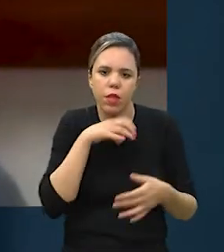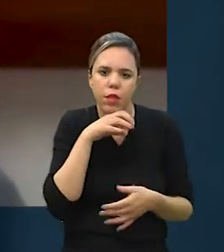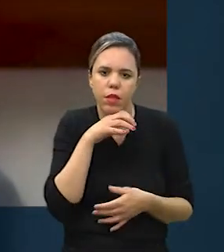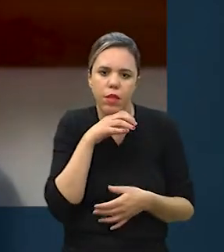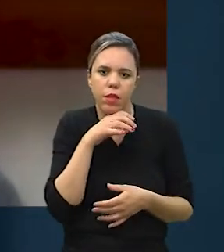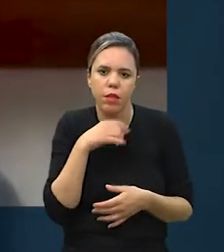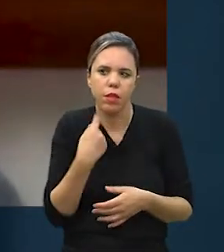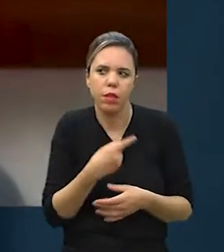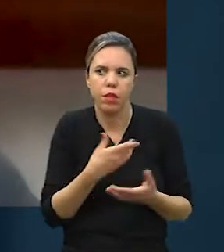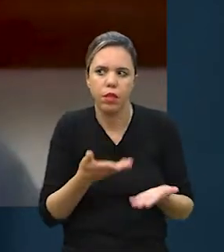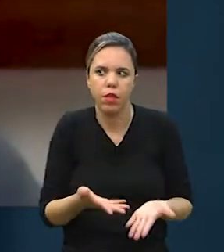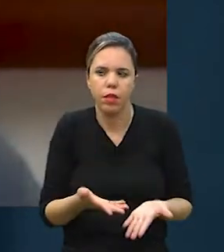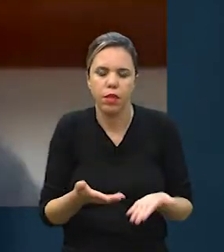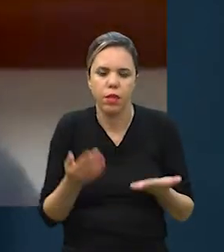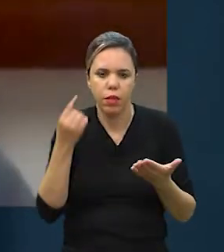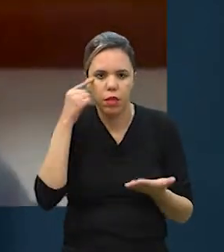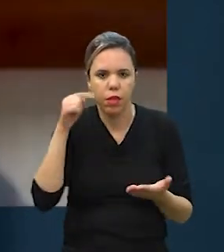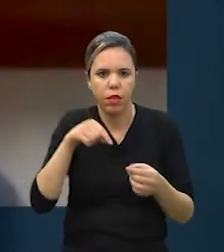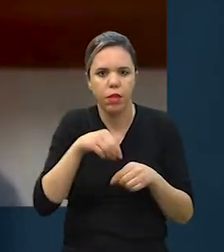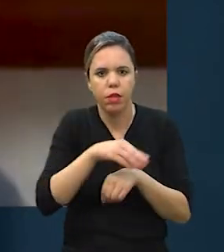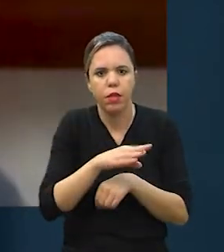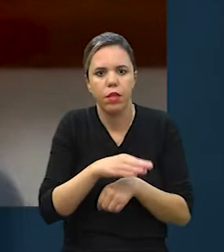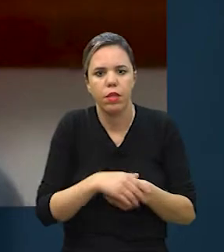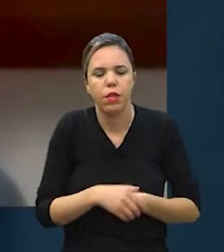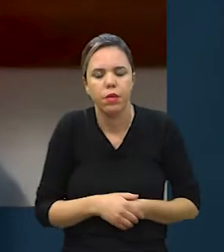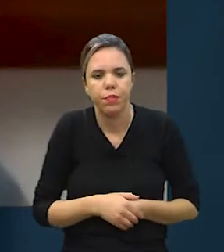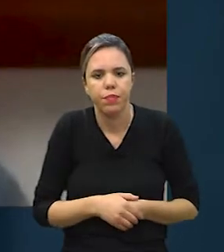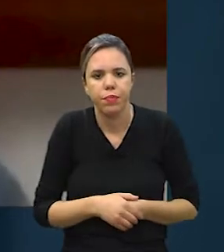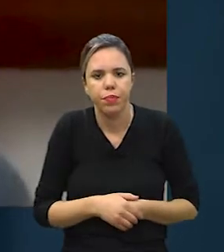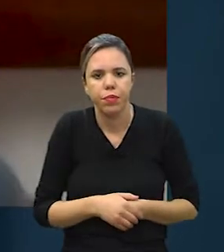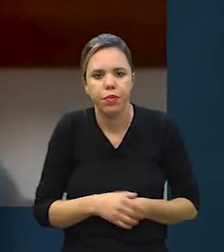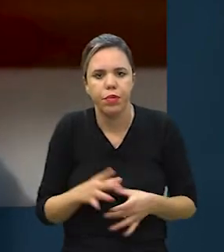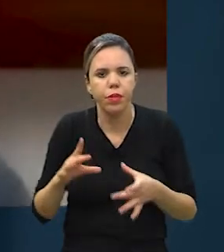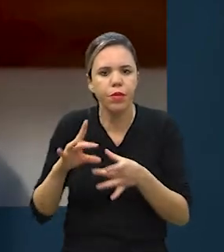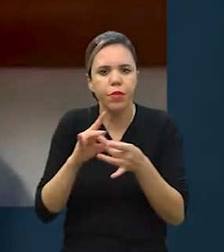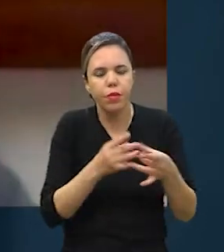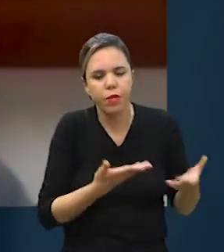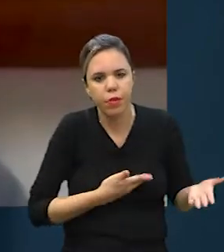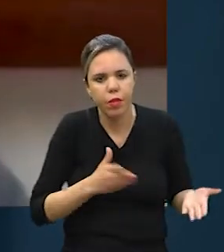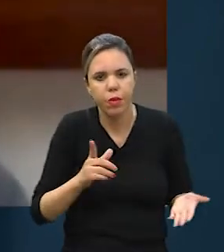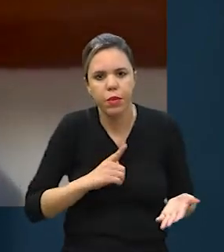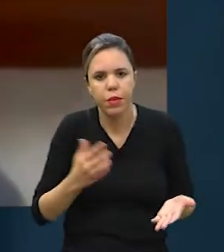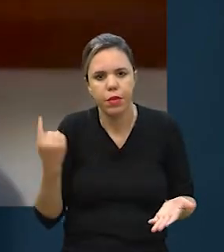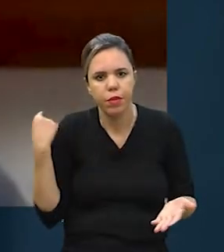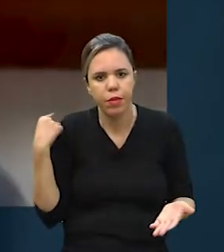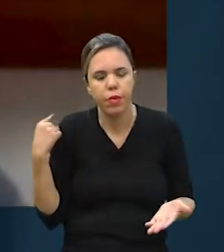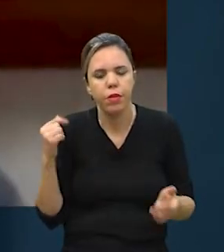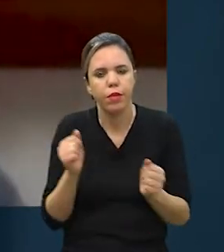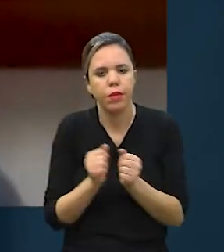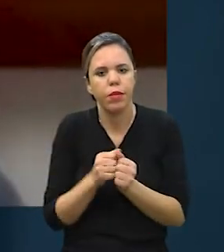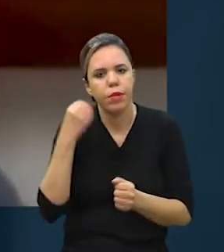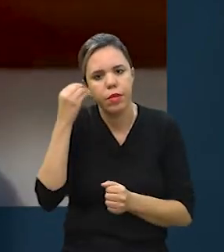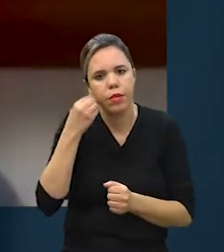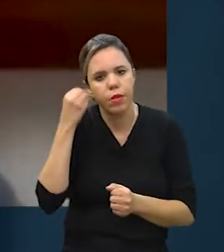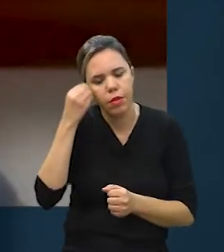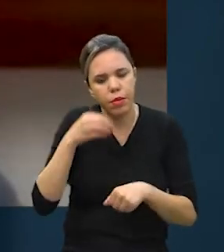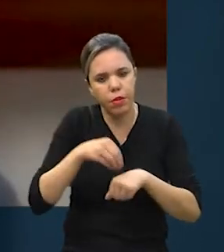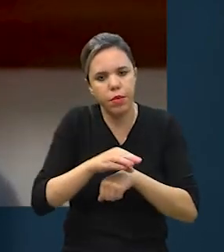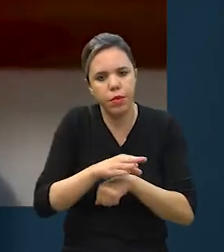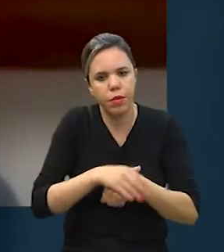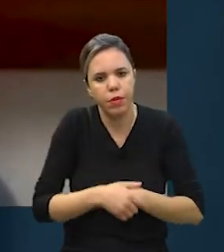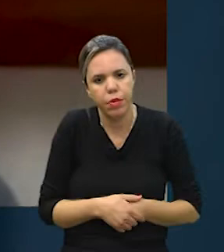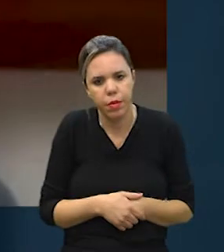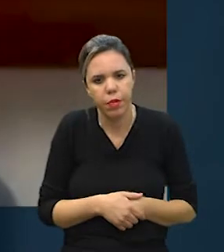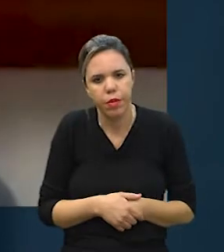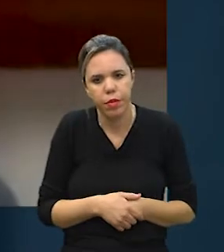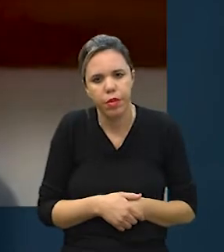pets. Quando nós demos essa ideia para ele de, né? O ninho, a amizade que a gente já tinha com ele, com essa experiência passada